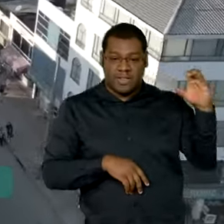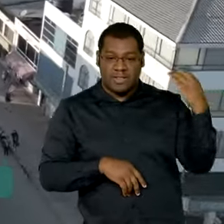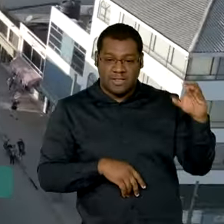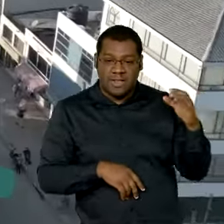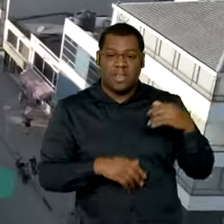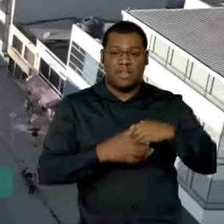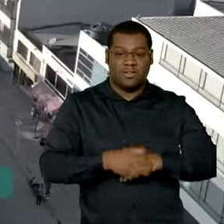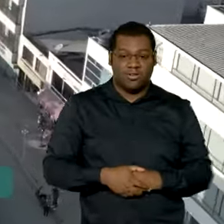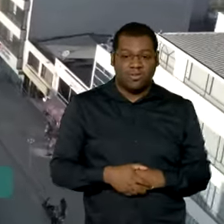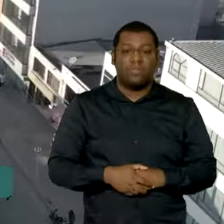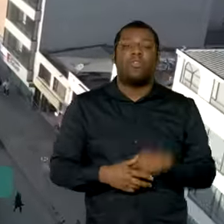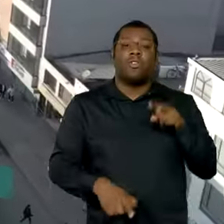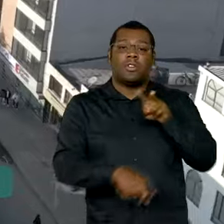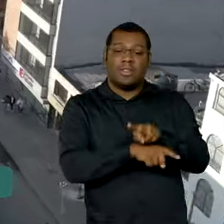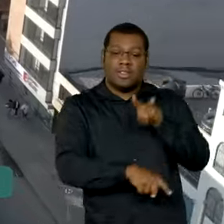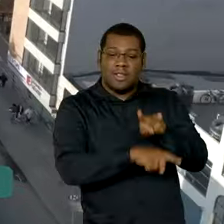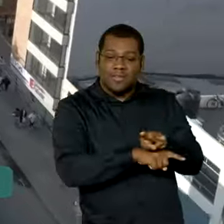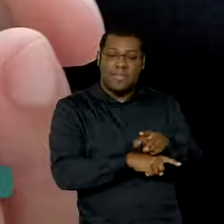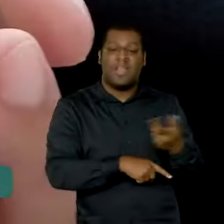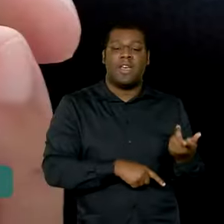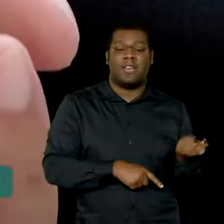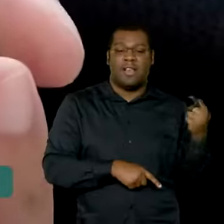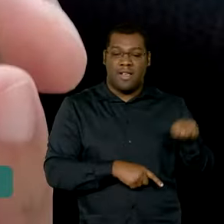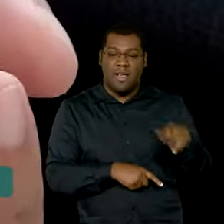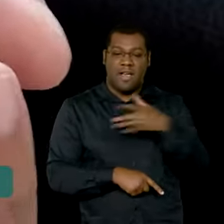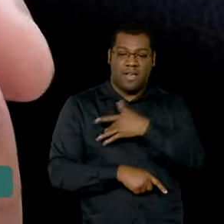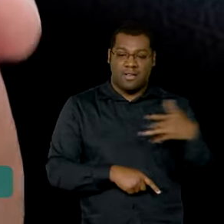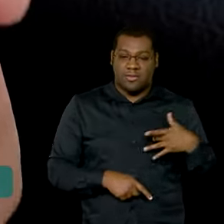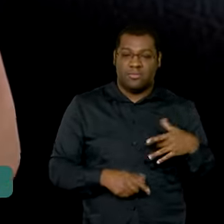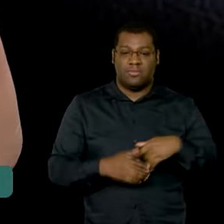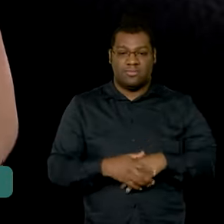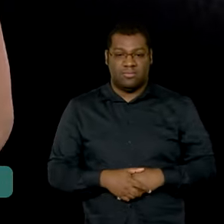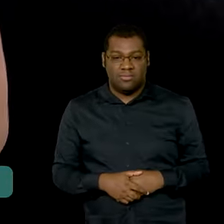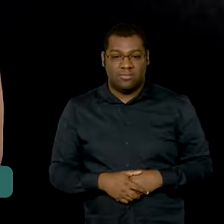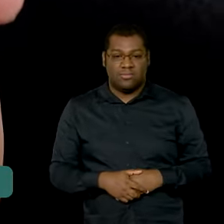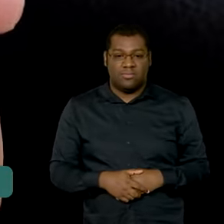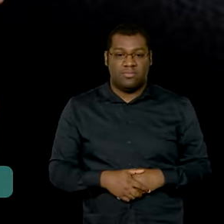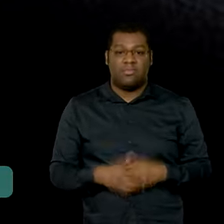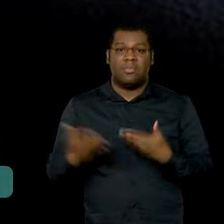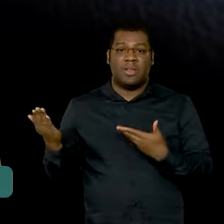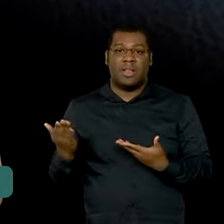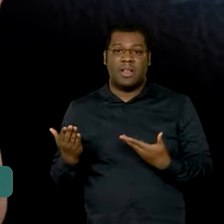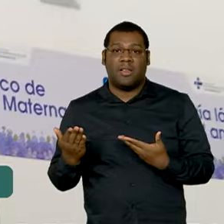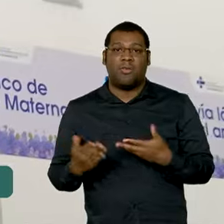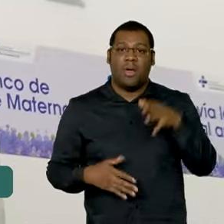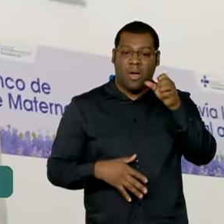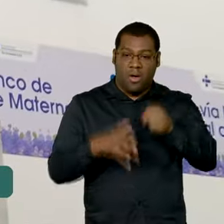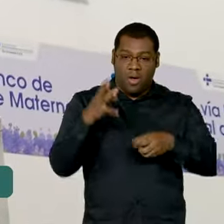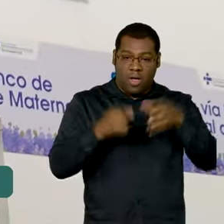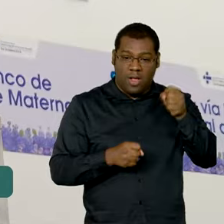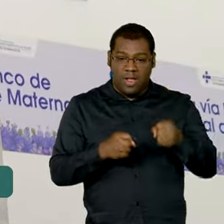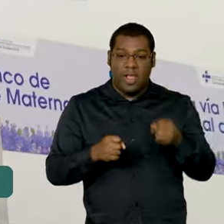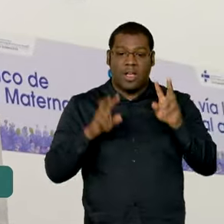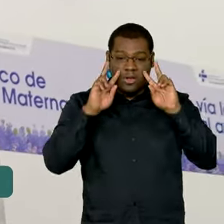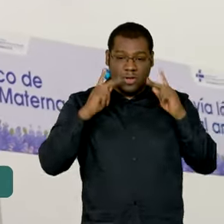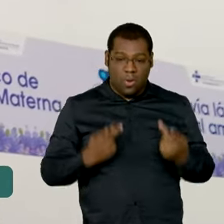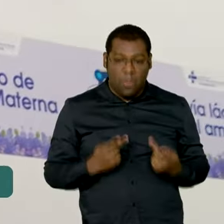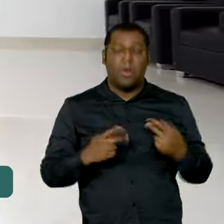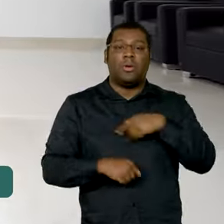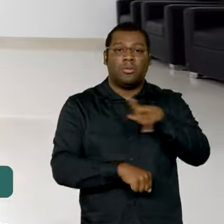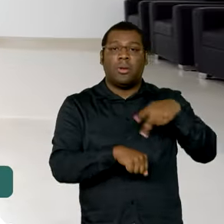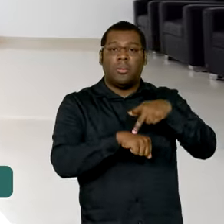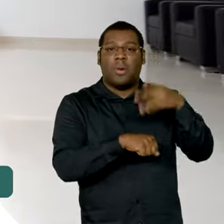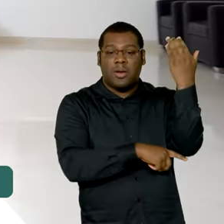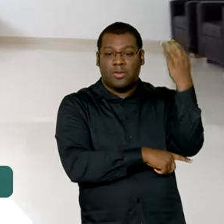territorial, defesa civil e saúde. Um deles é o de bancos de leite humano na Colômbia, que começou em 2008.